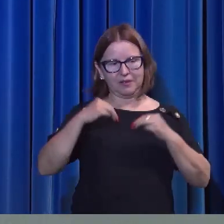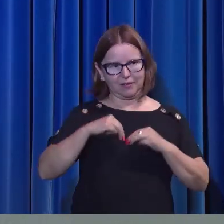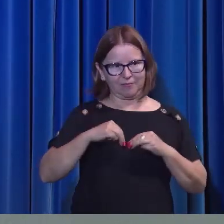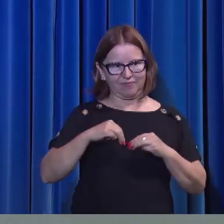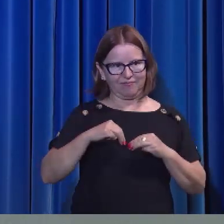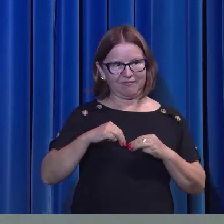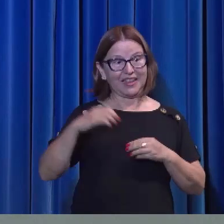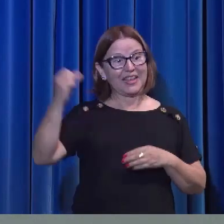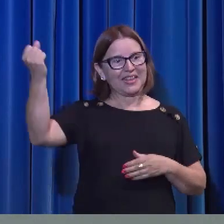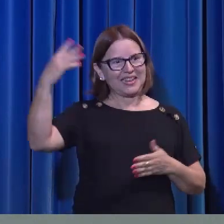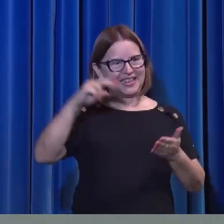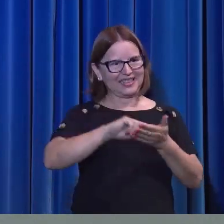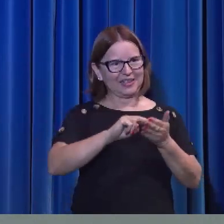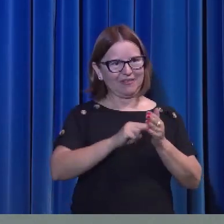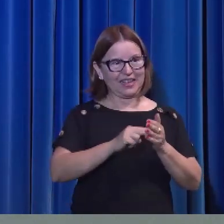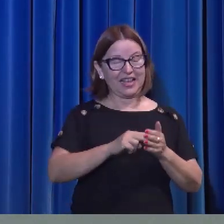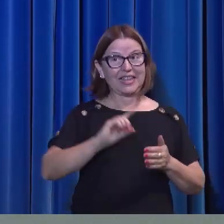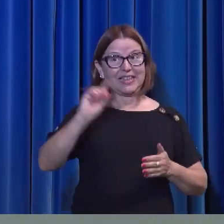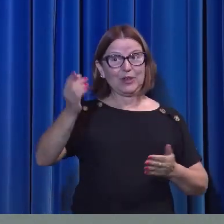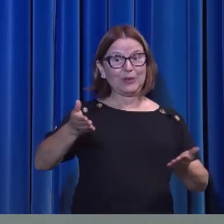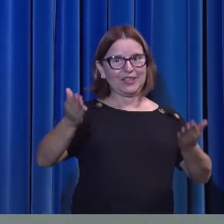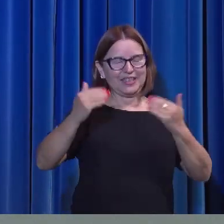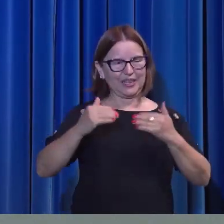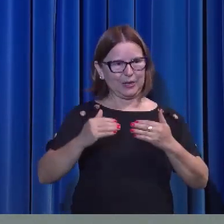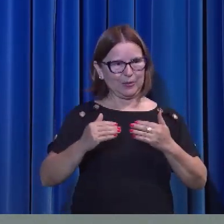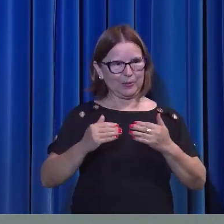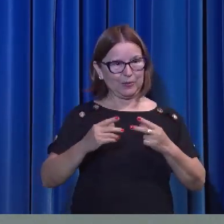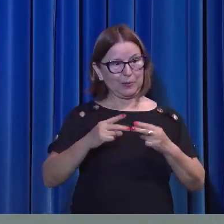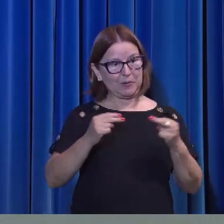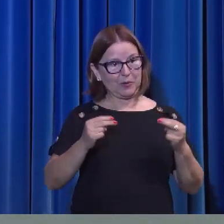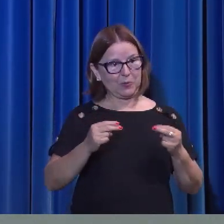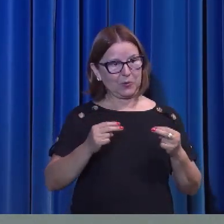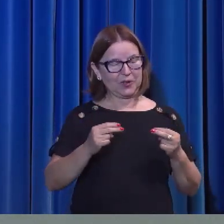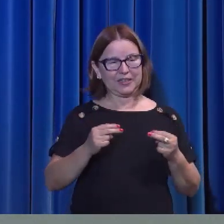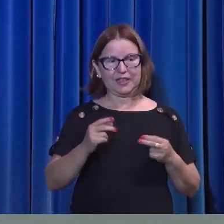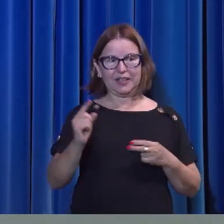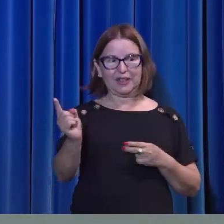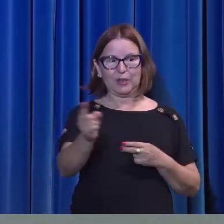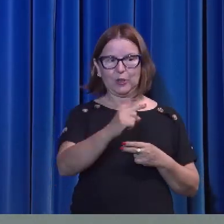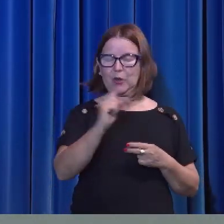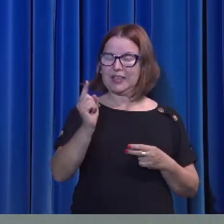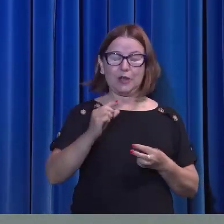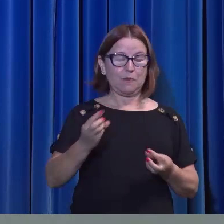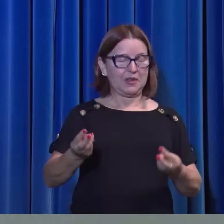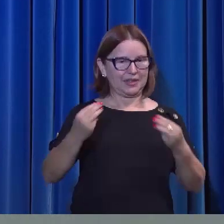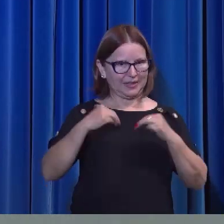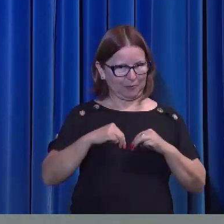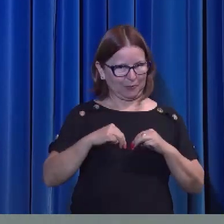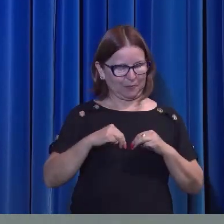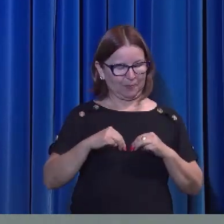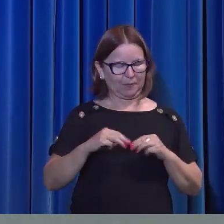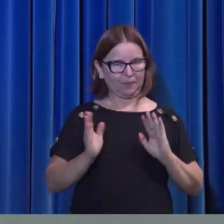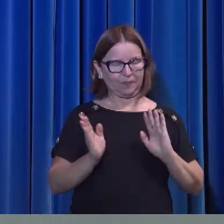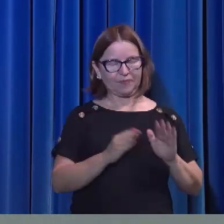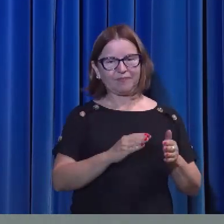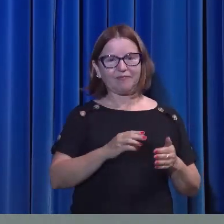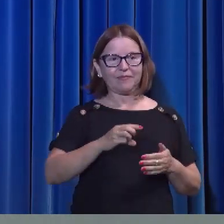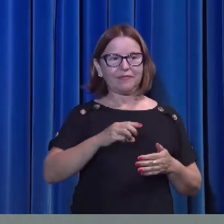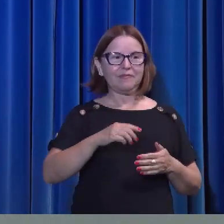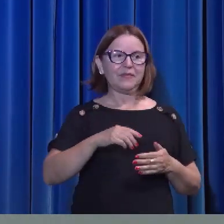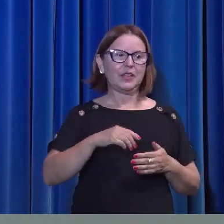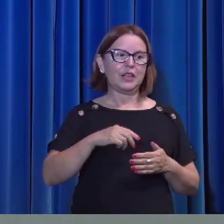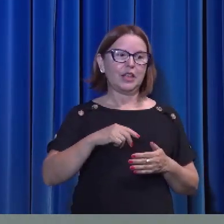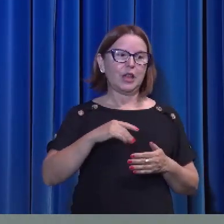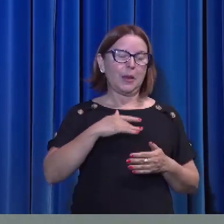nos dar o que nós não merecemos. E misericórdia é Ele não nos dar